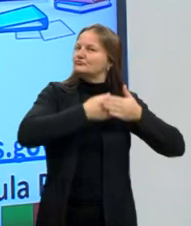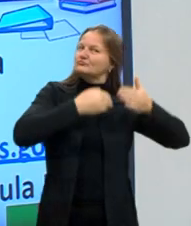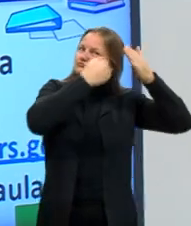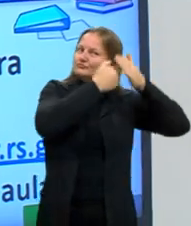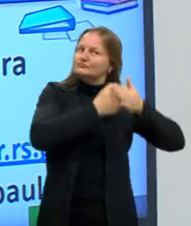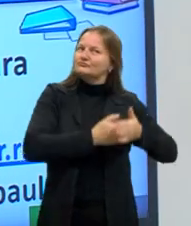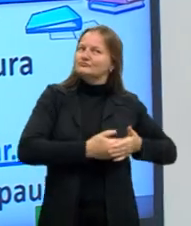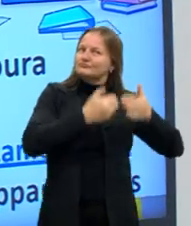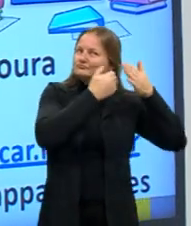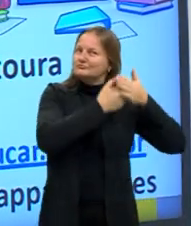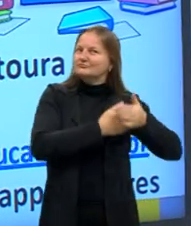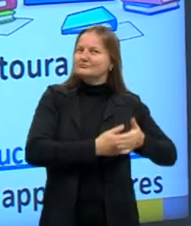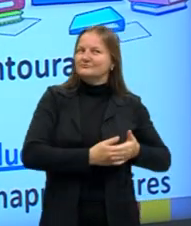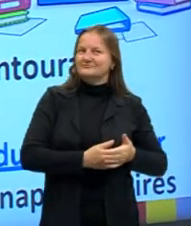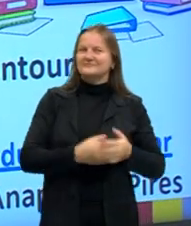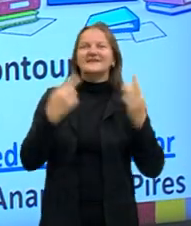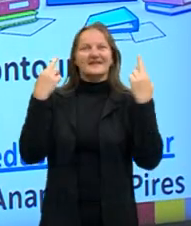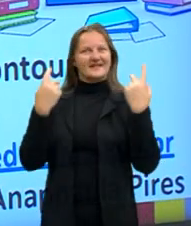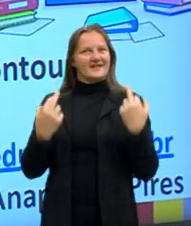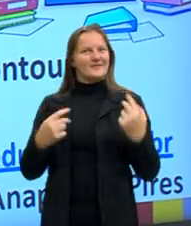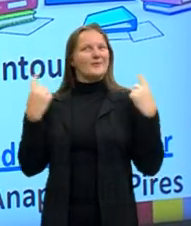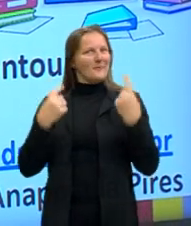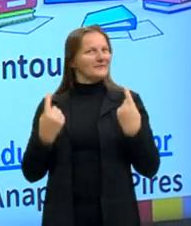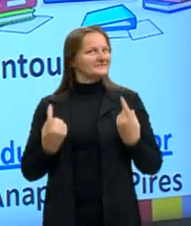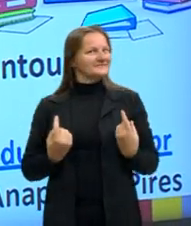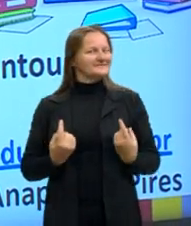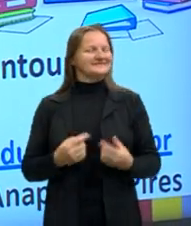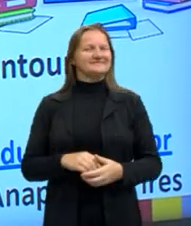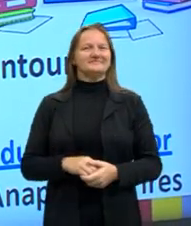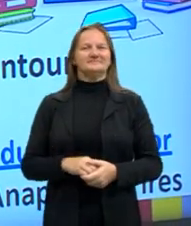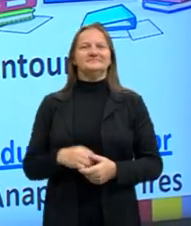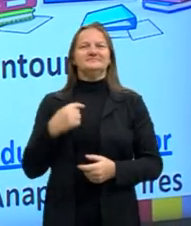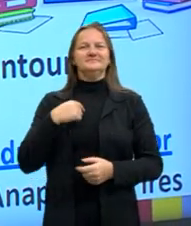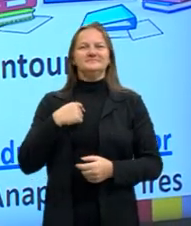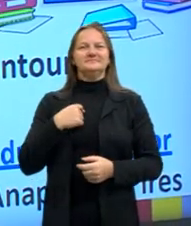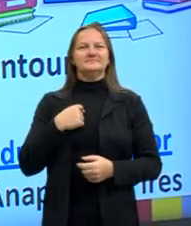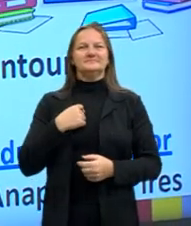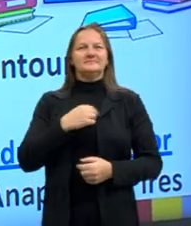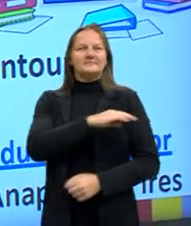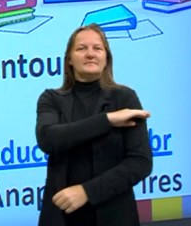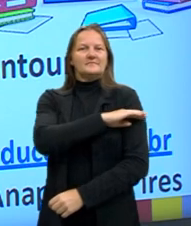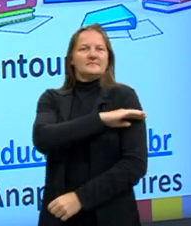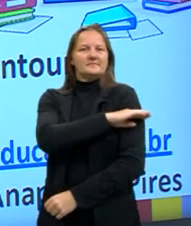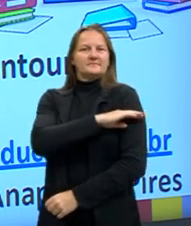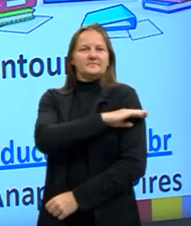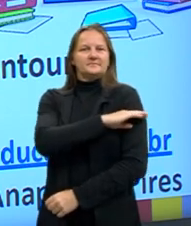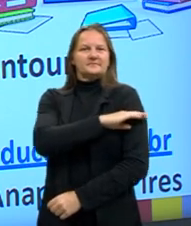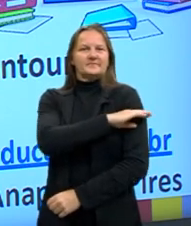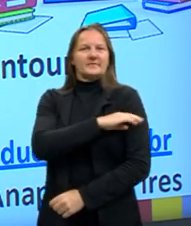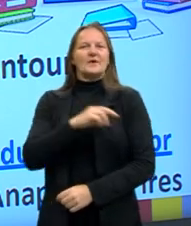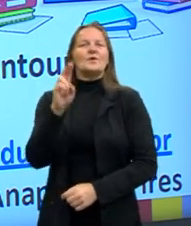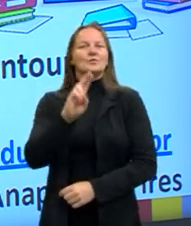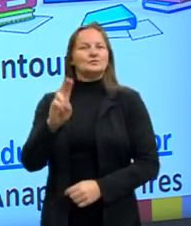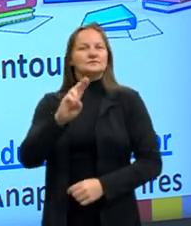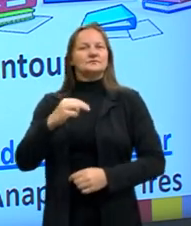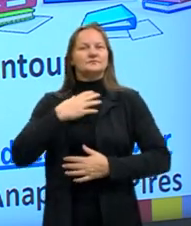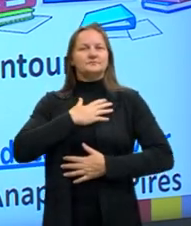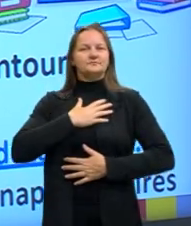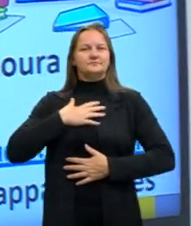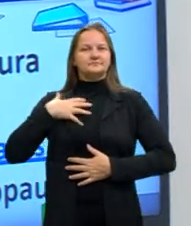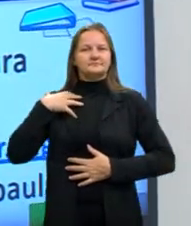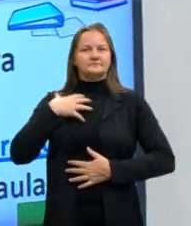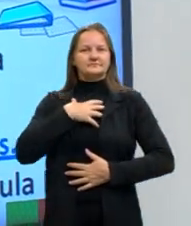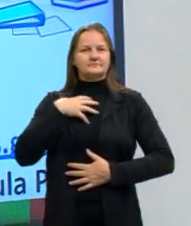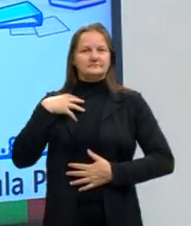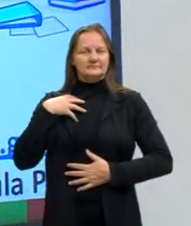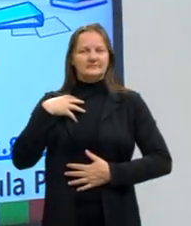apesar de naturalmente ser crespo. Solto um pouco abaixo dos ombros. Estou vestindo a